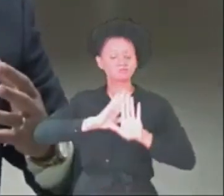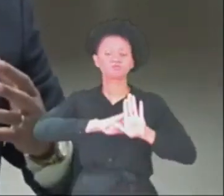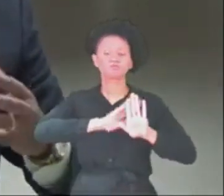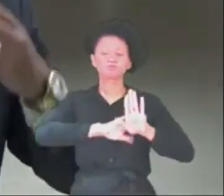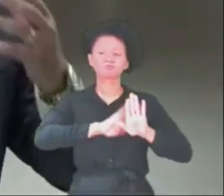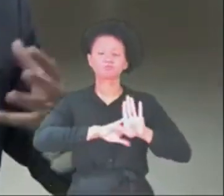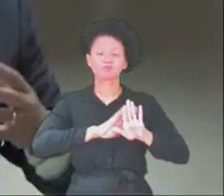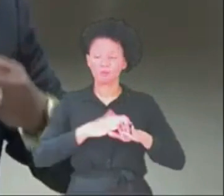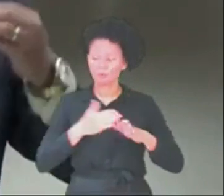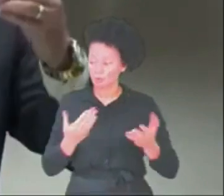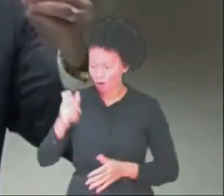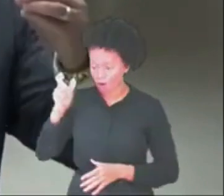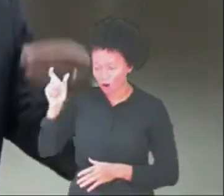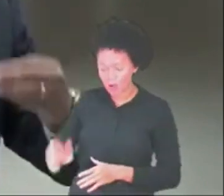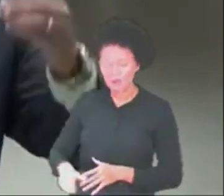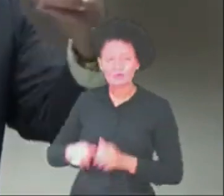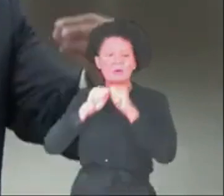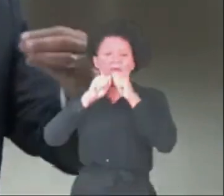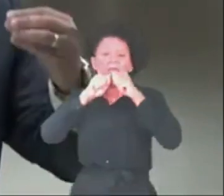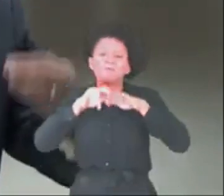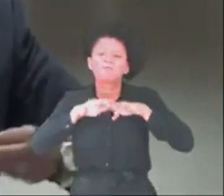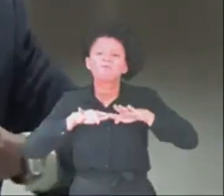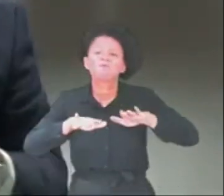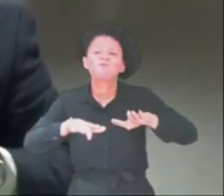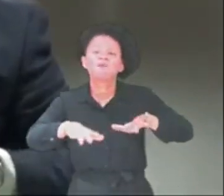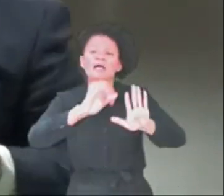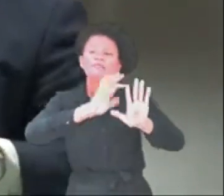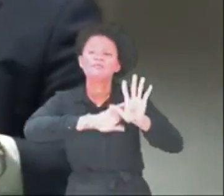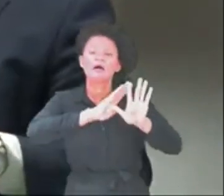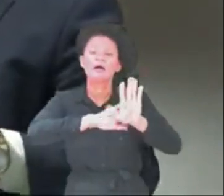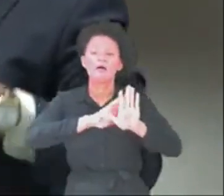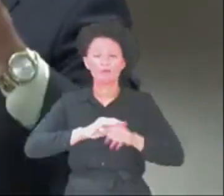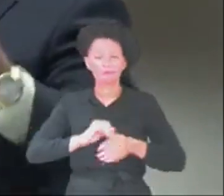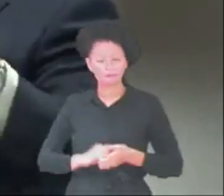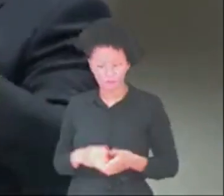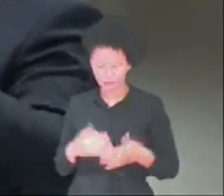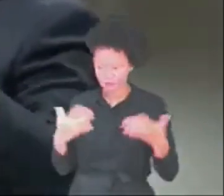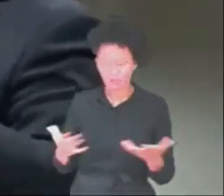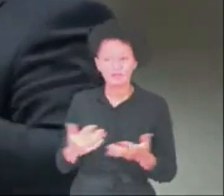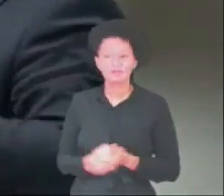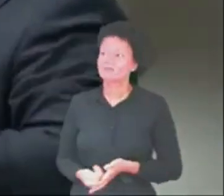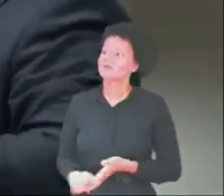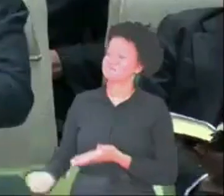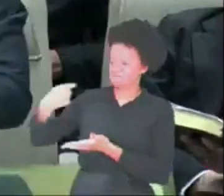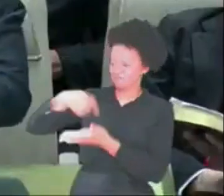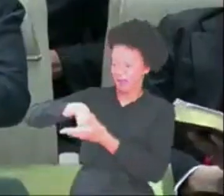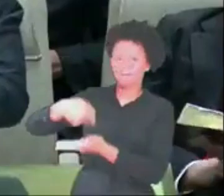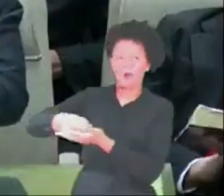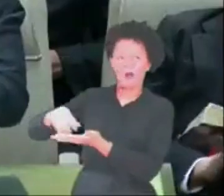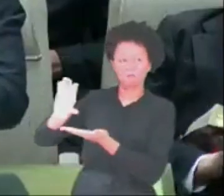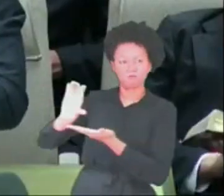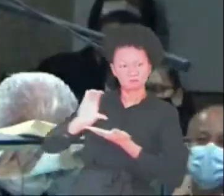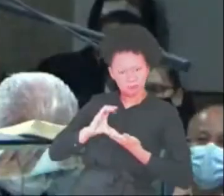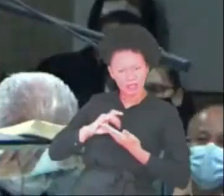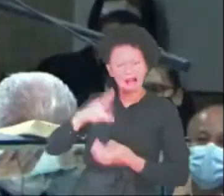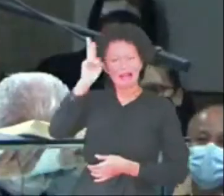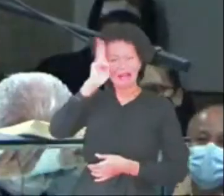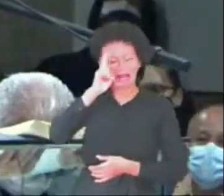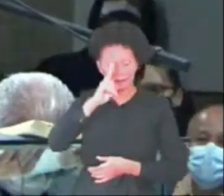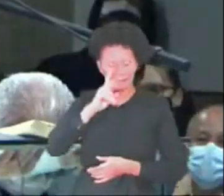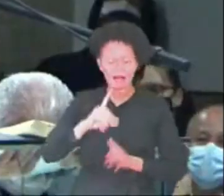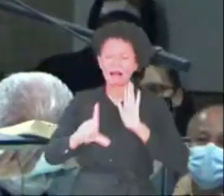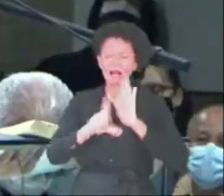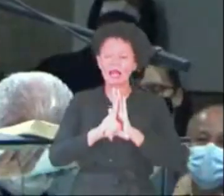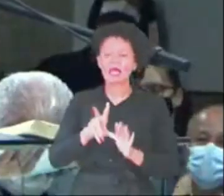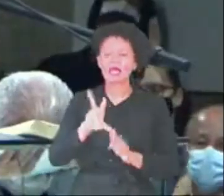O ator é um propagador de ideologias. E ele recebe fortunas. Quem lembra da lei Rouanet?